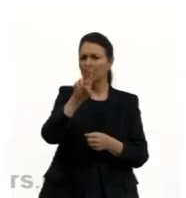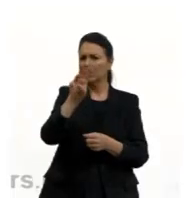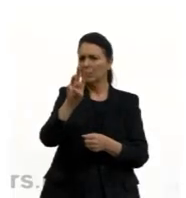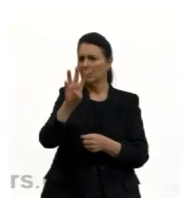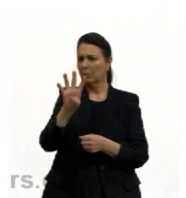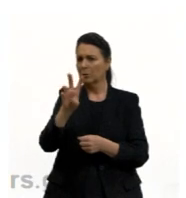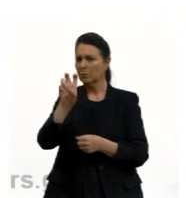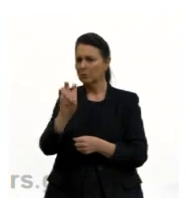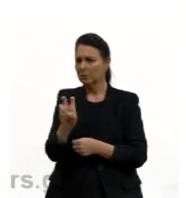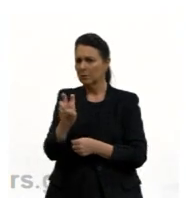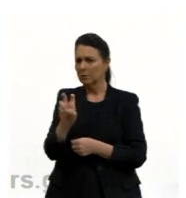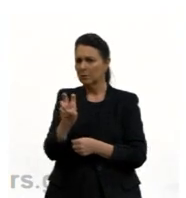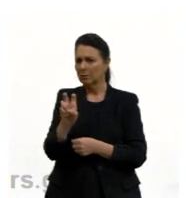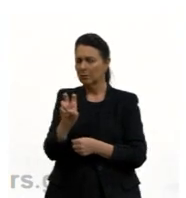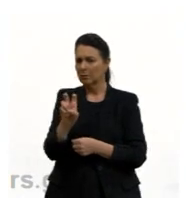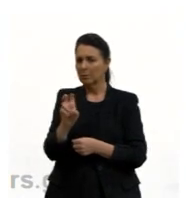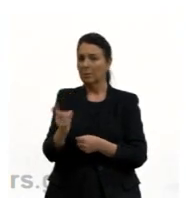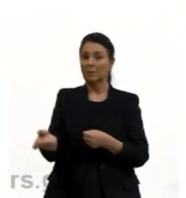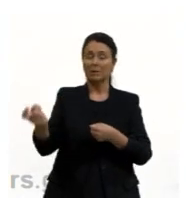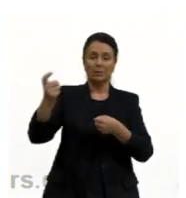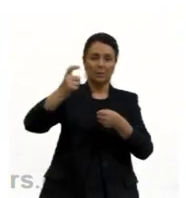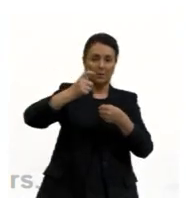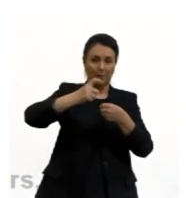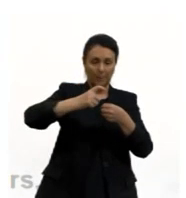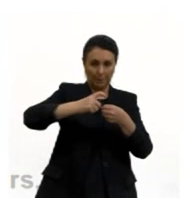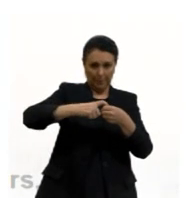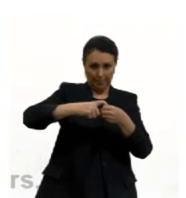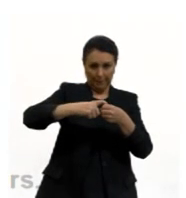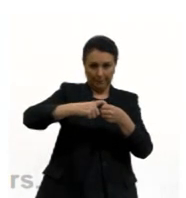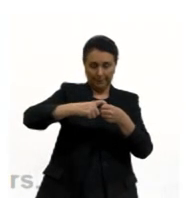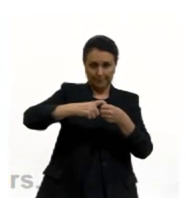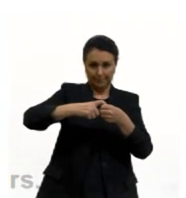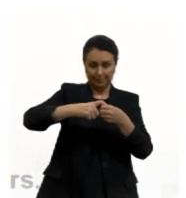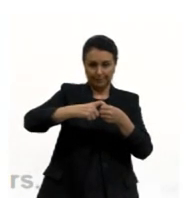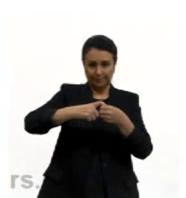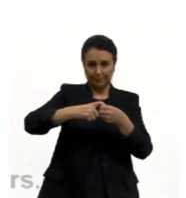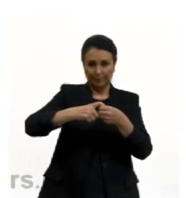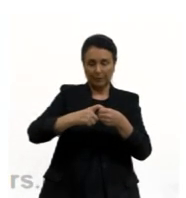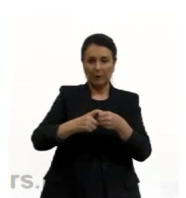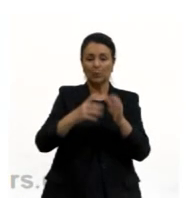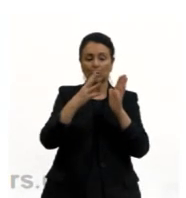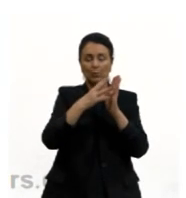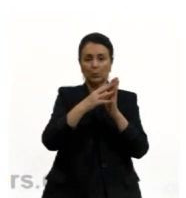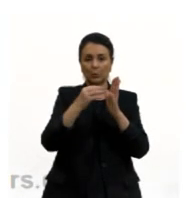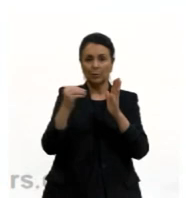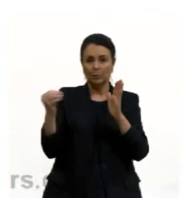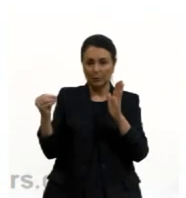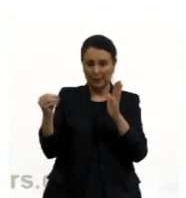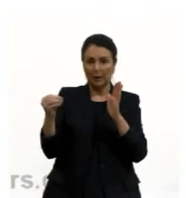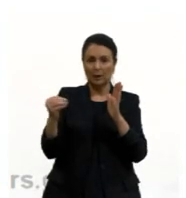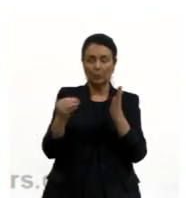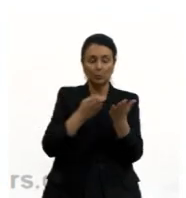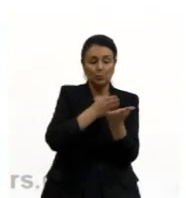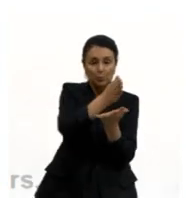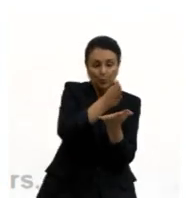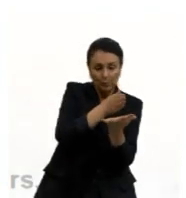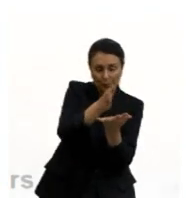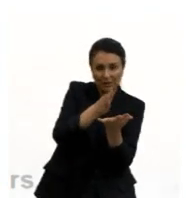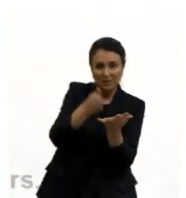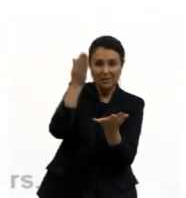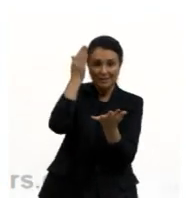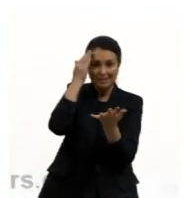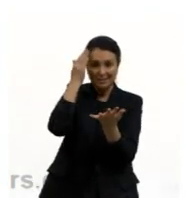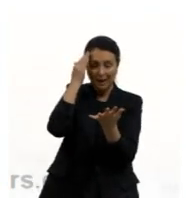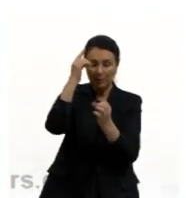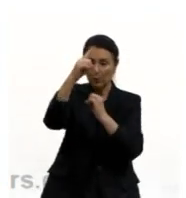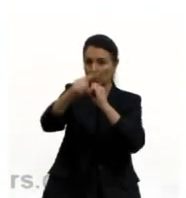cinco? Se nós voltarmos nos postulados, a gente sabe que os